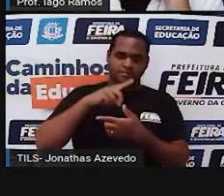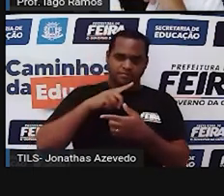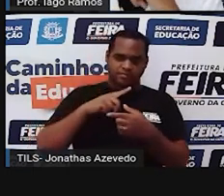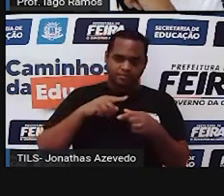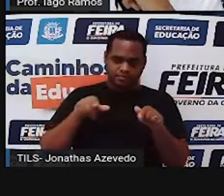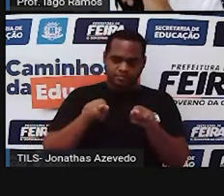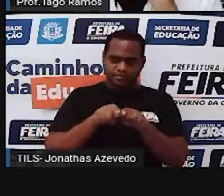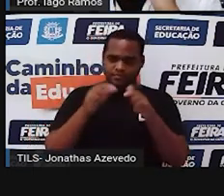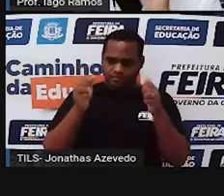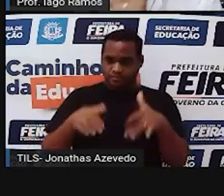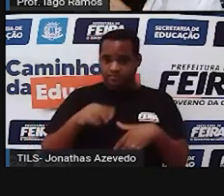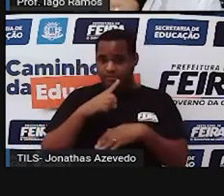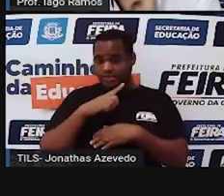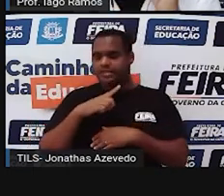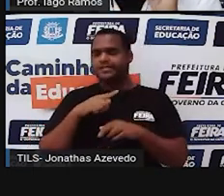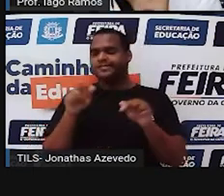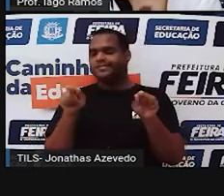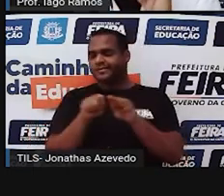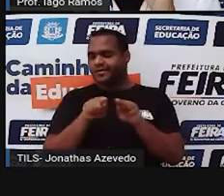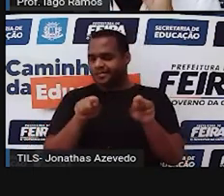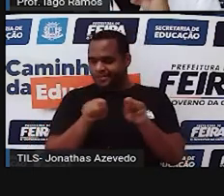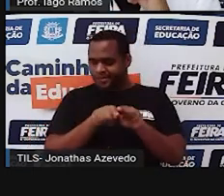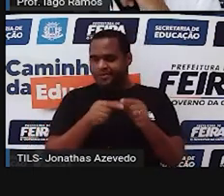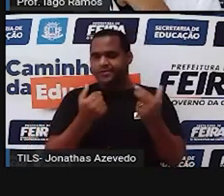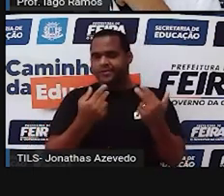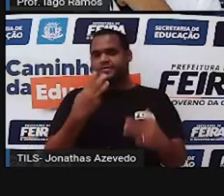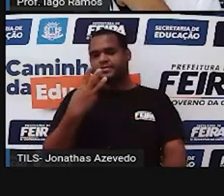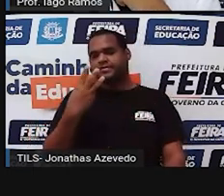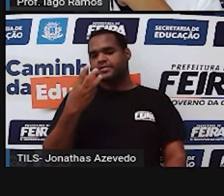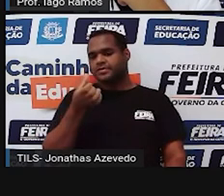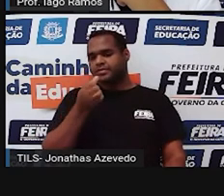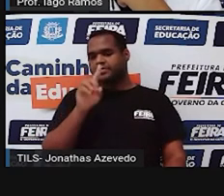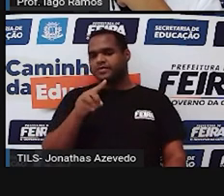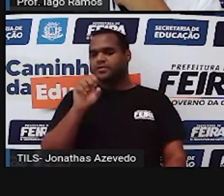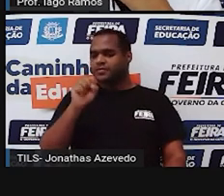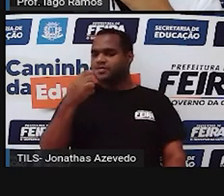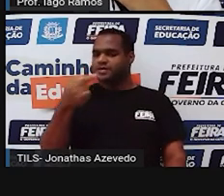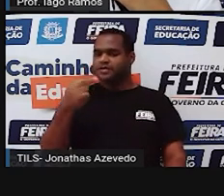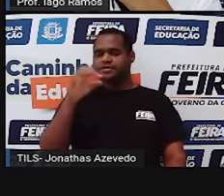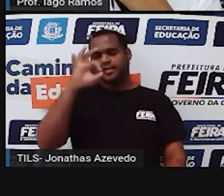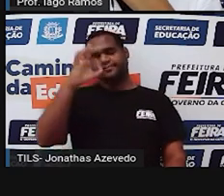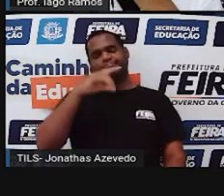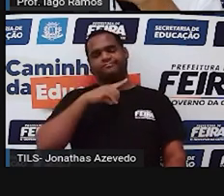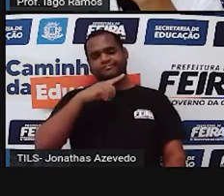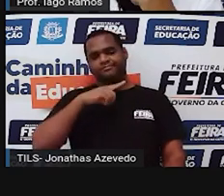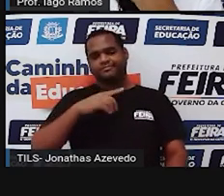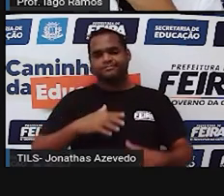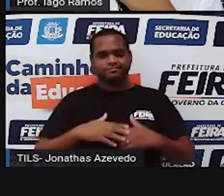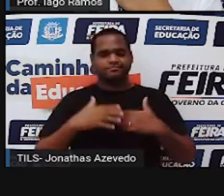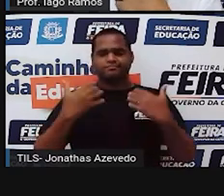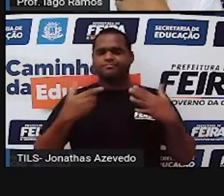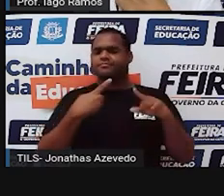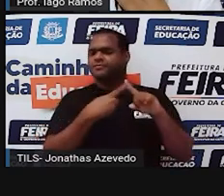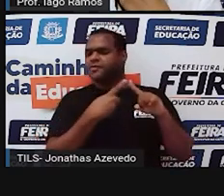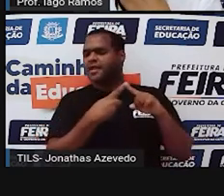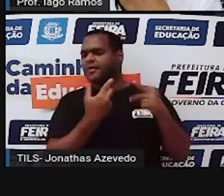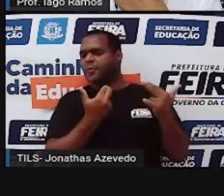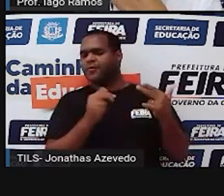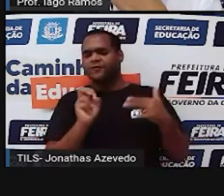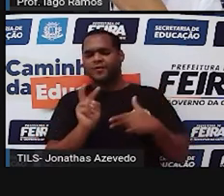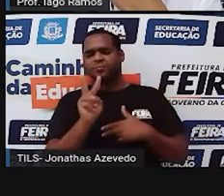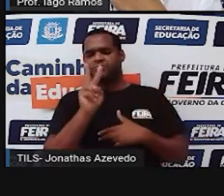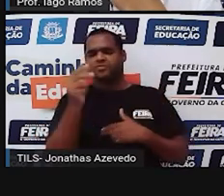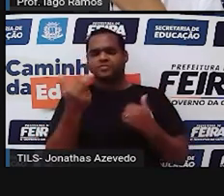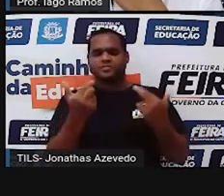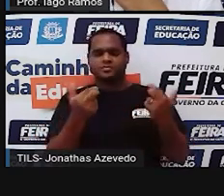ângulo que está à esquerda também deu 36,87 graus e por que que deu o mesmo valor?